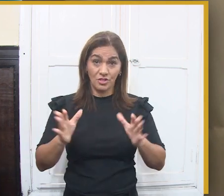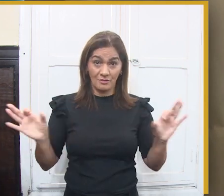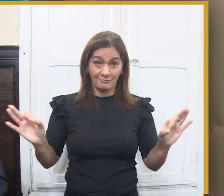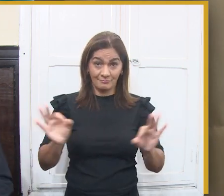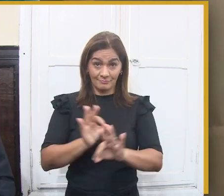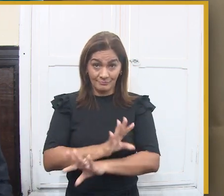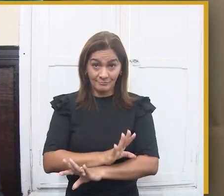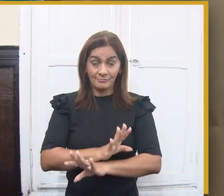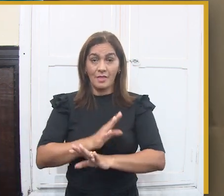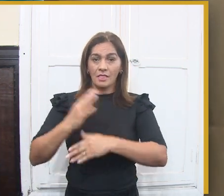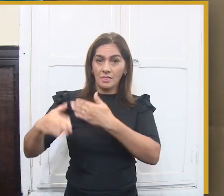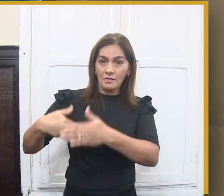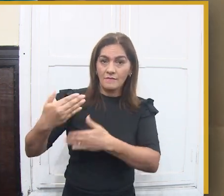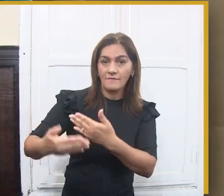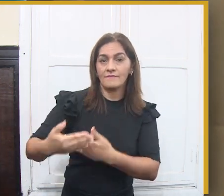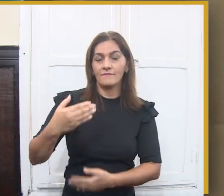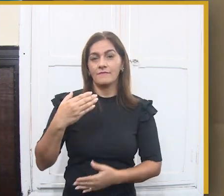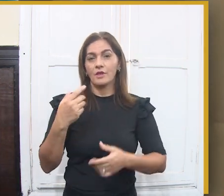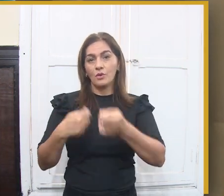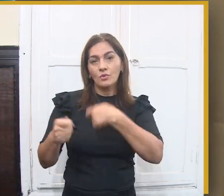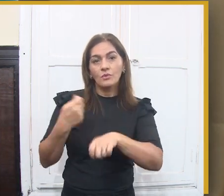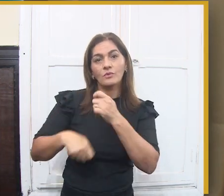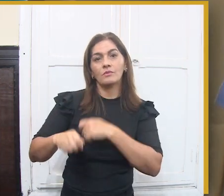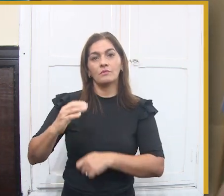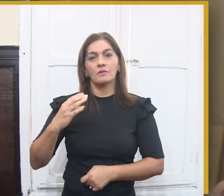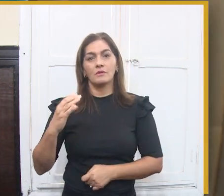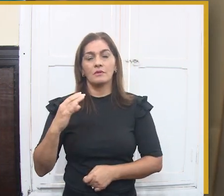aproveitando o nosso maior São João. Muito obrigada.